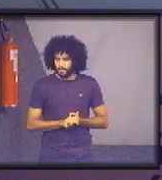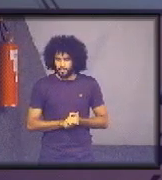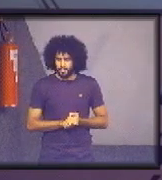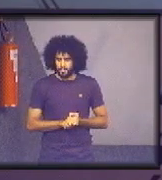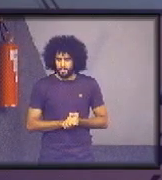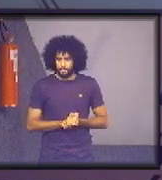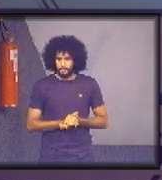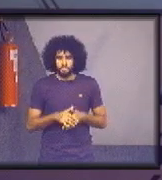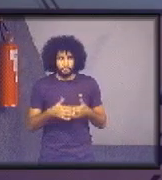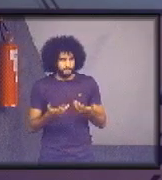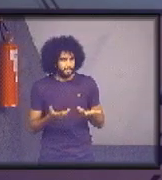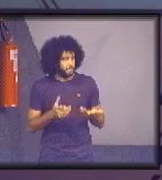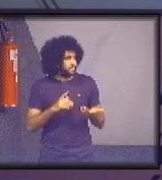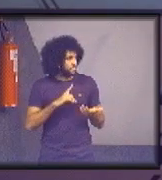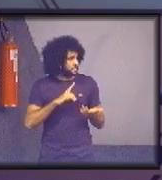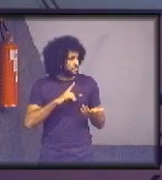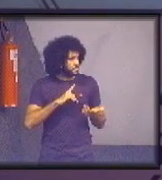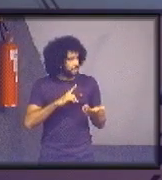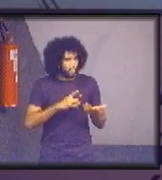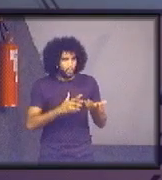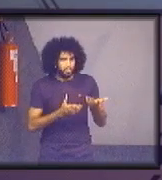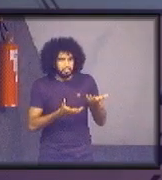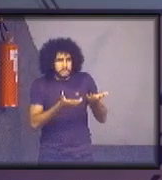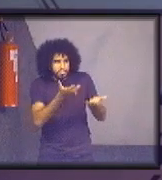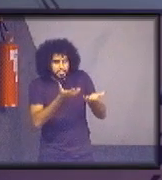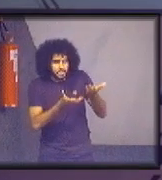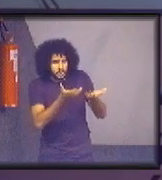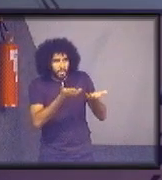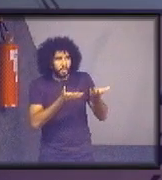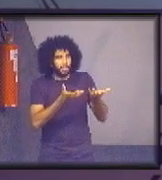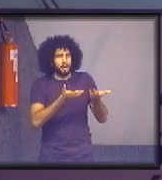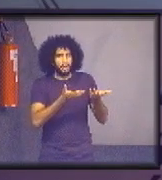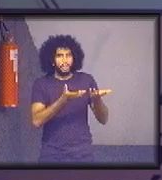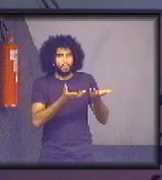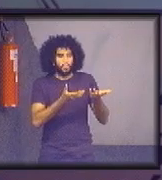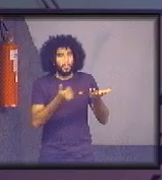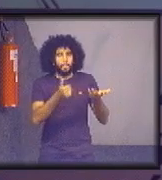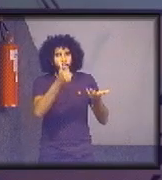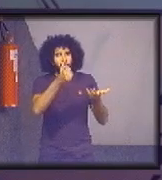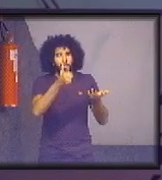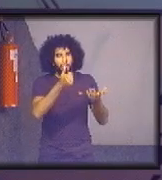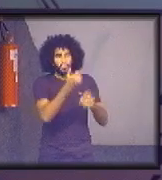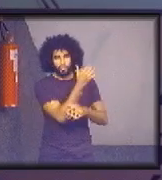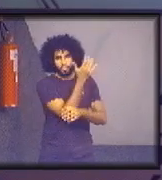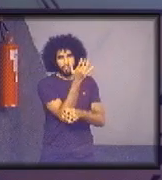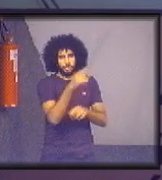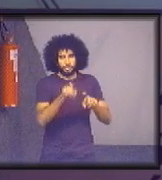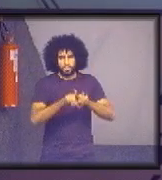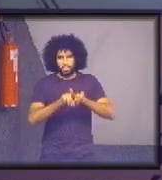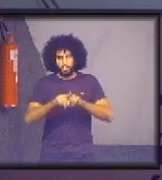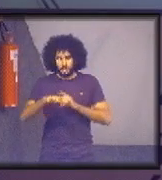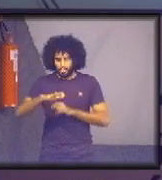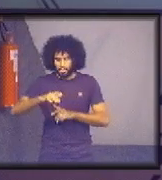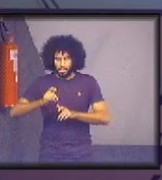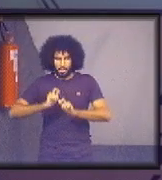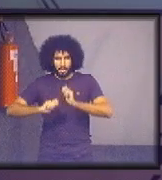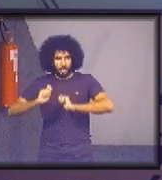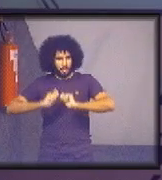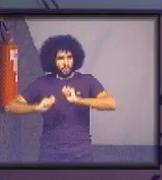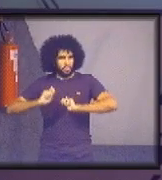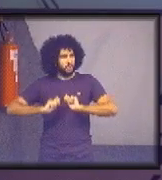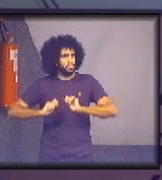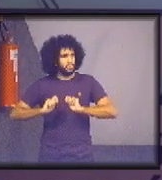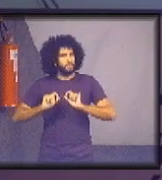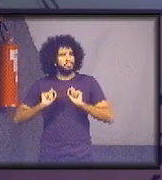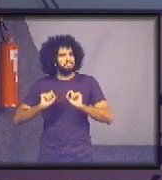Enfim, para a manutenção, para o equilíbrio do meio ambiente. O econômico também, ele atende ao econômico